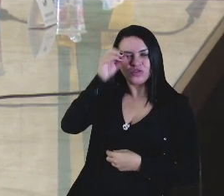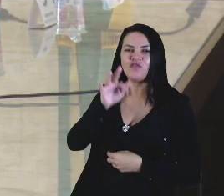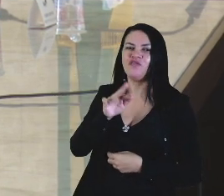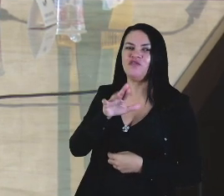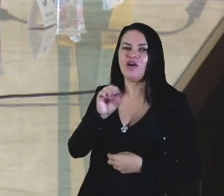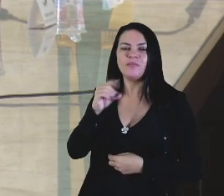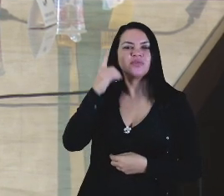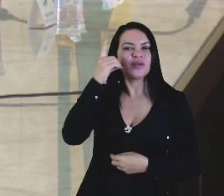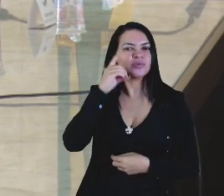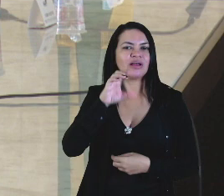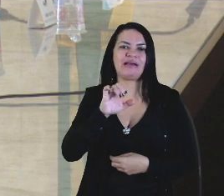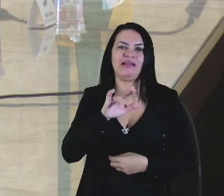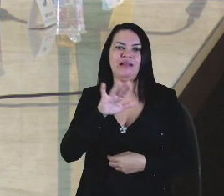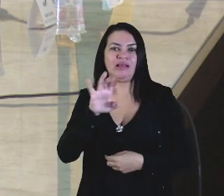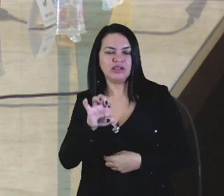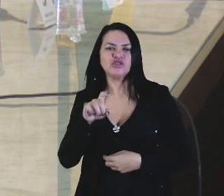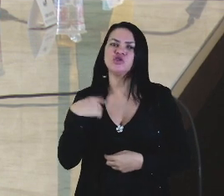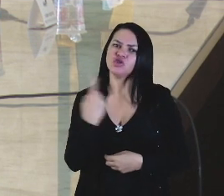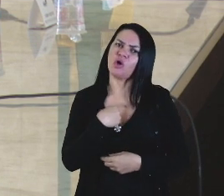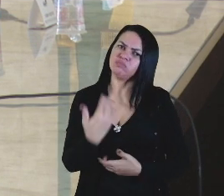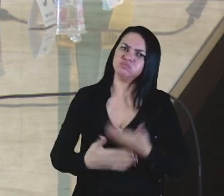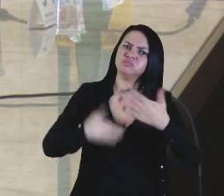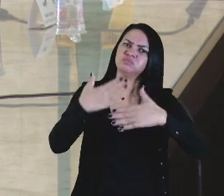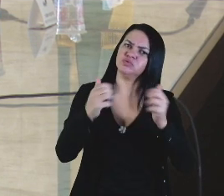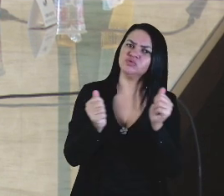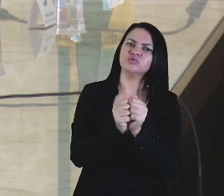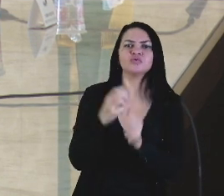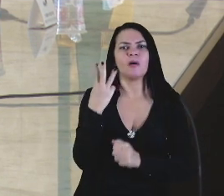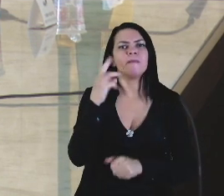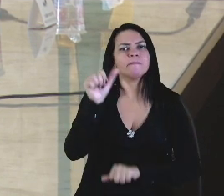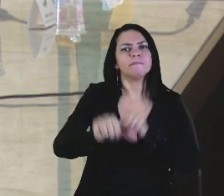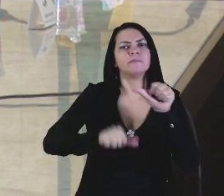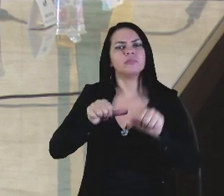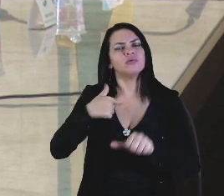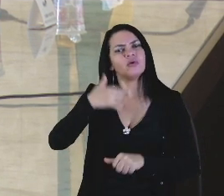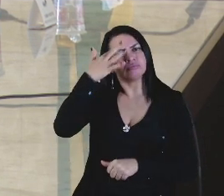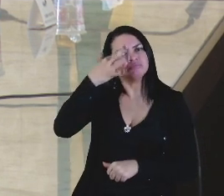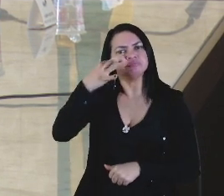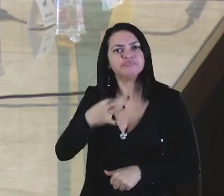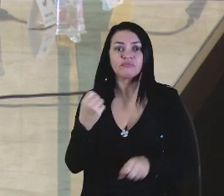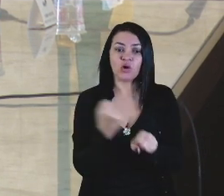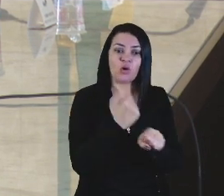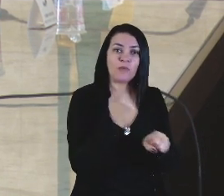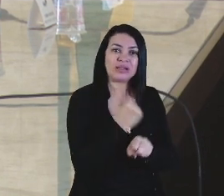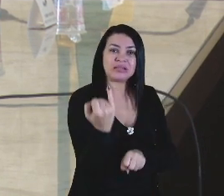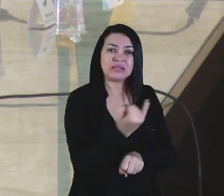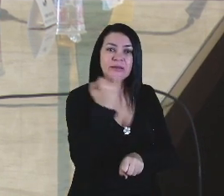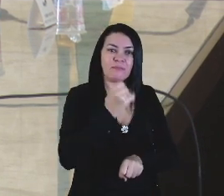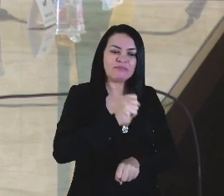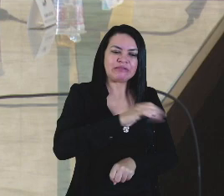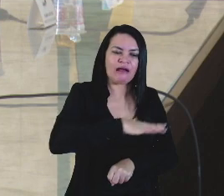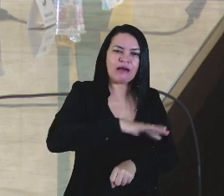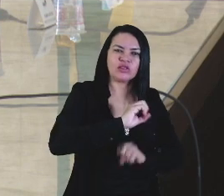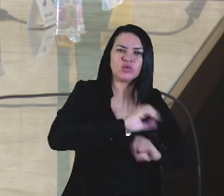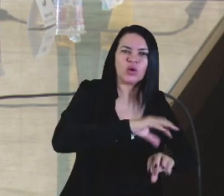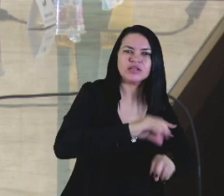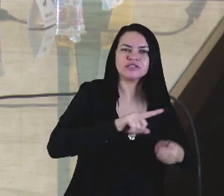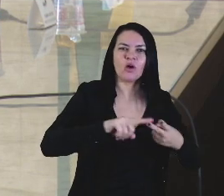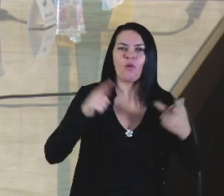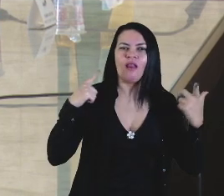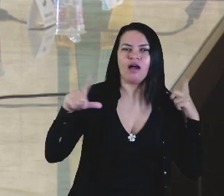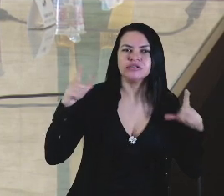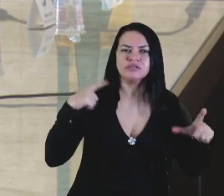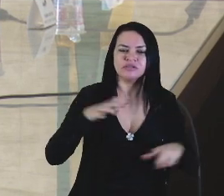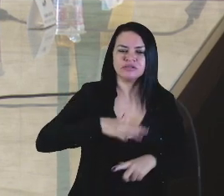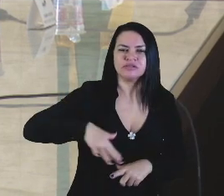Cleide, que nós estamos caminhando juntos para transformar o Maranhão. E tenho certeza que são obras importantes, tanto na área da educação, na área do lazer, na área da